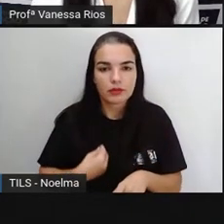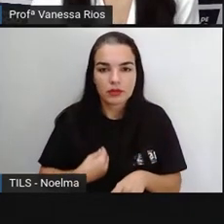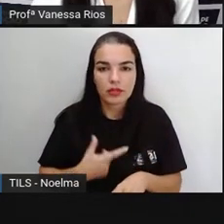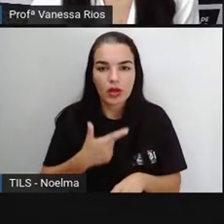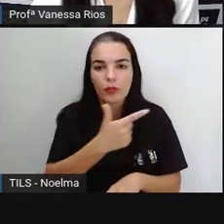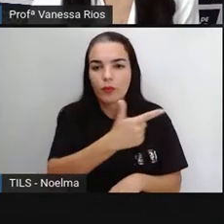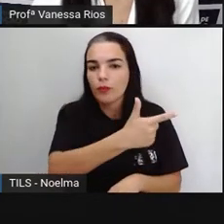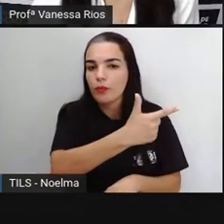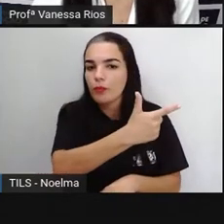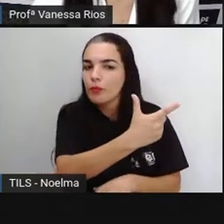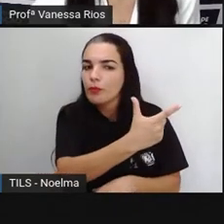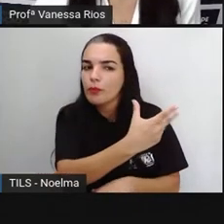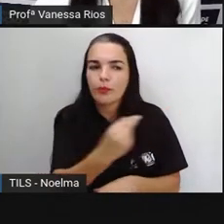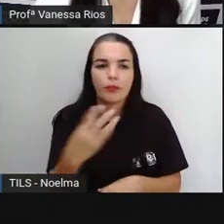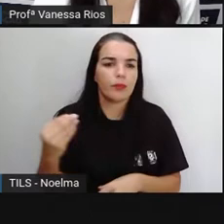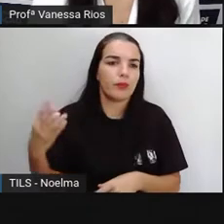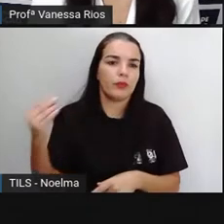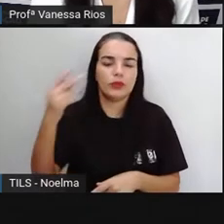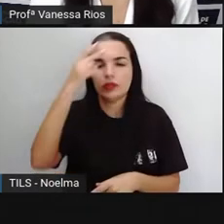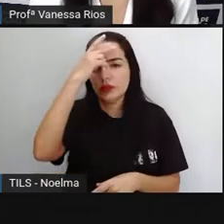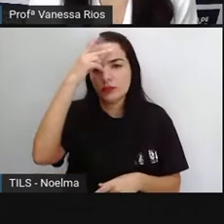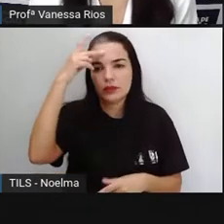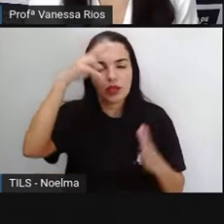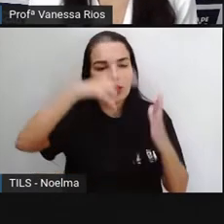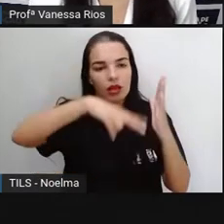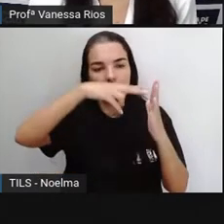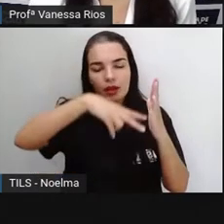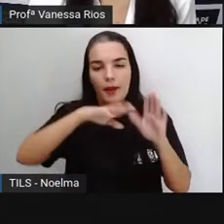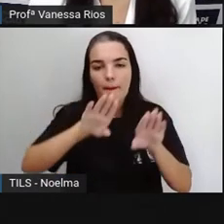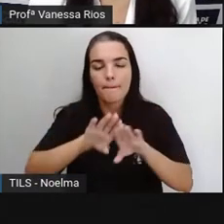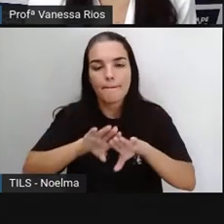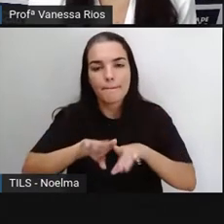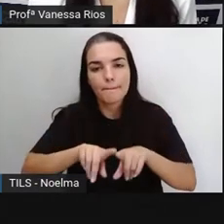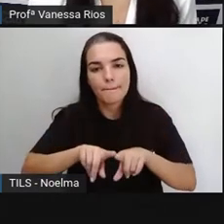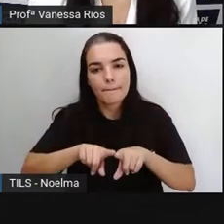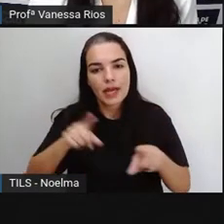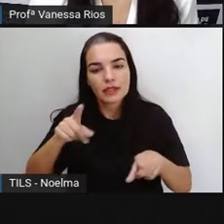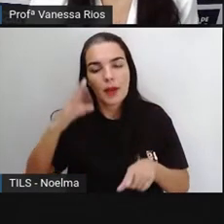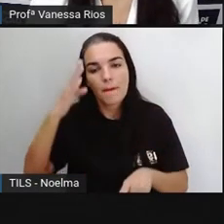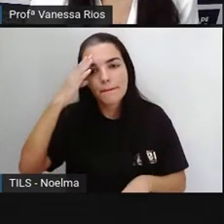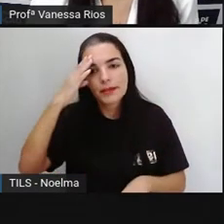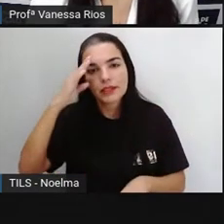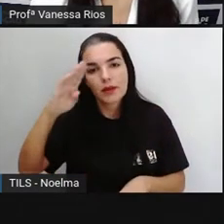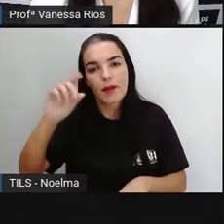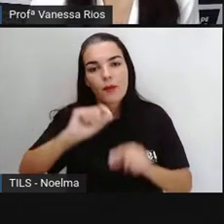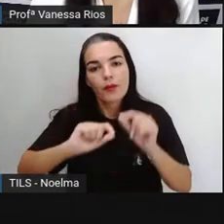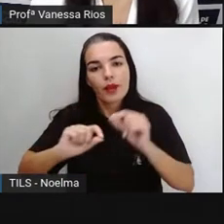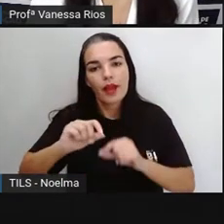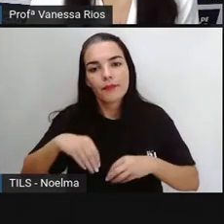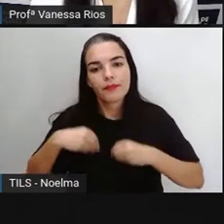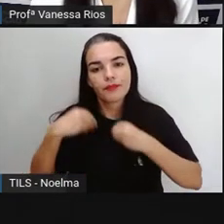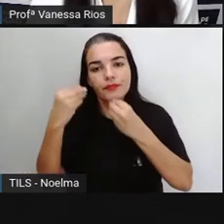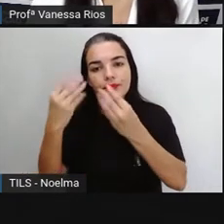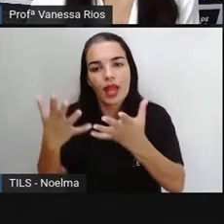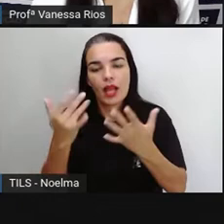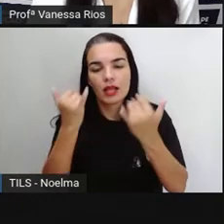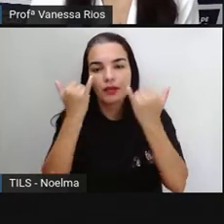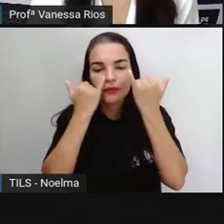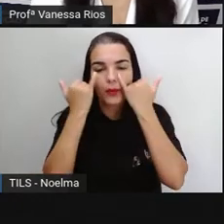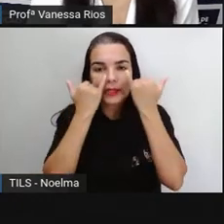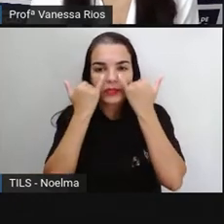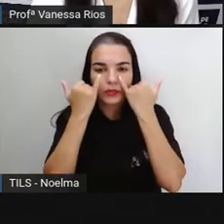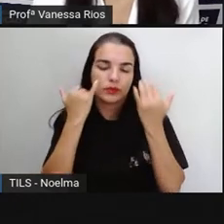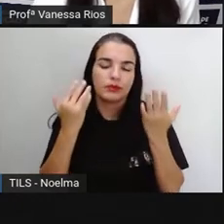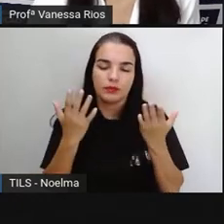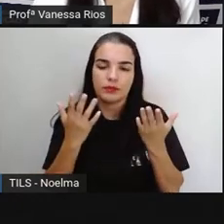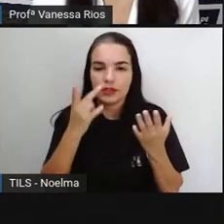com diversas funções e intenções. mas o principal aí é trazer informação, para aqueles que vão visualizar,